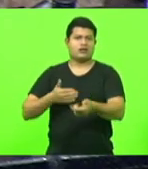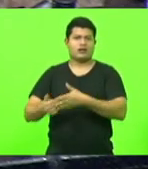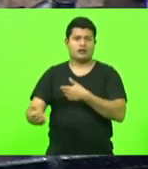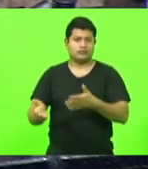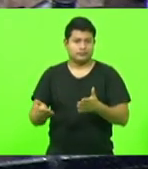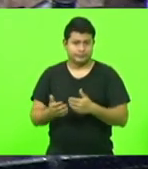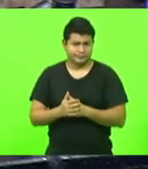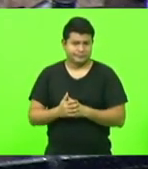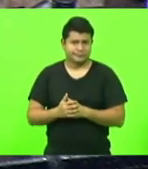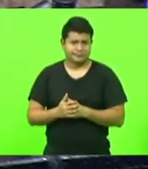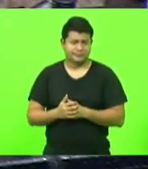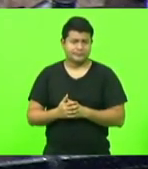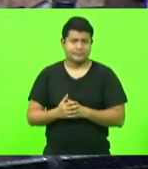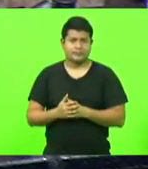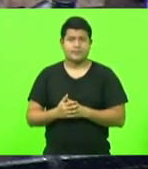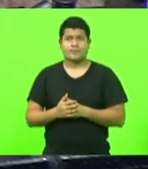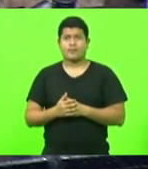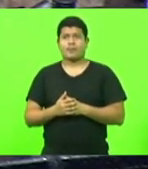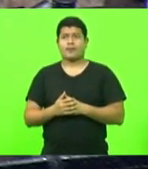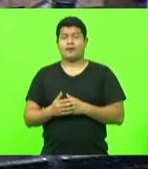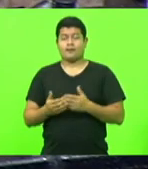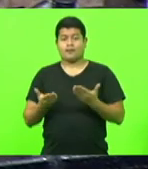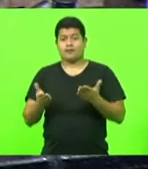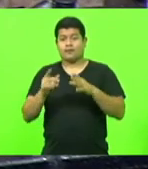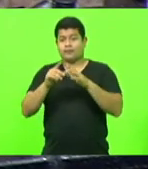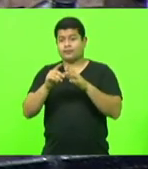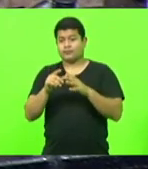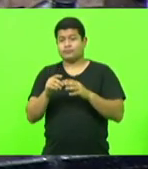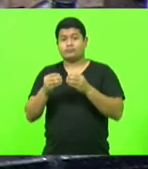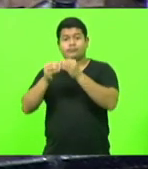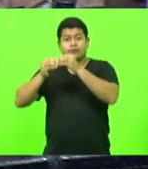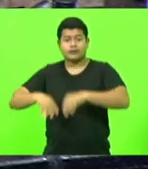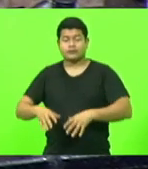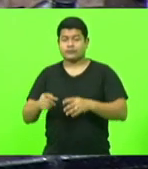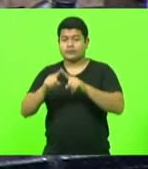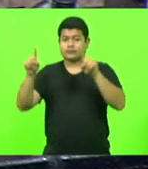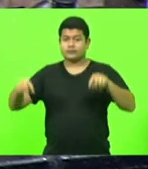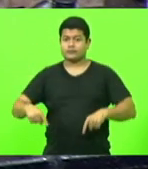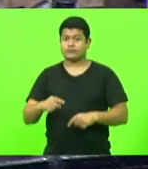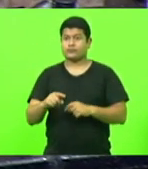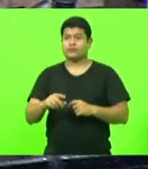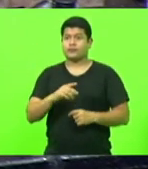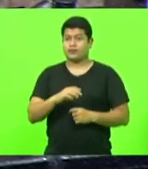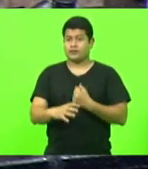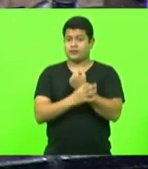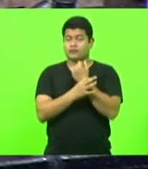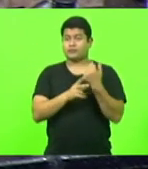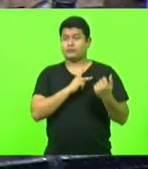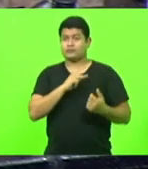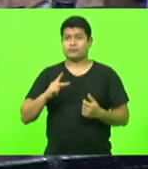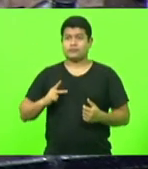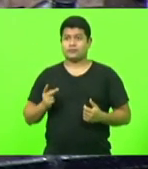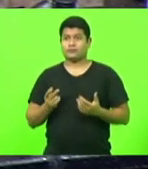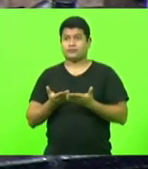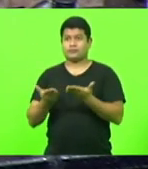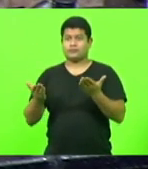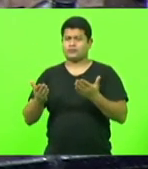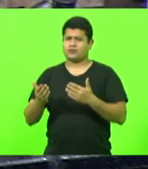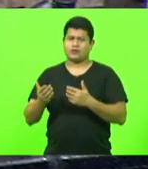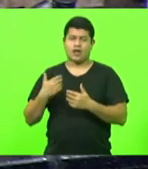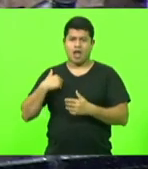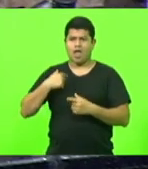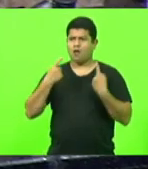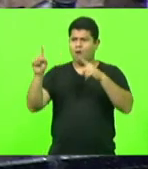com os servidores da segurança pública, com os que menos ganham na segurança pública. Nada contra o alto